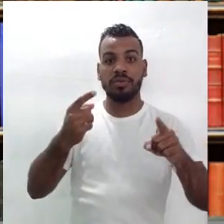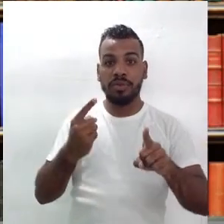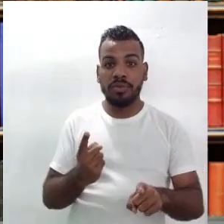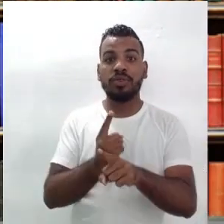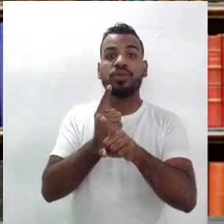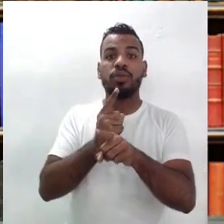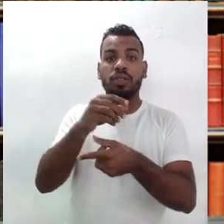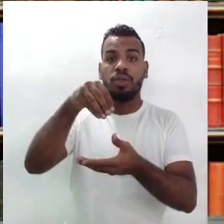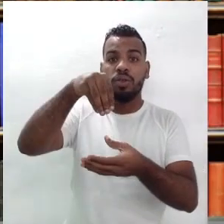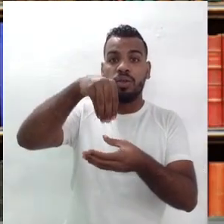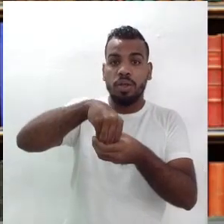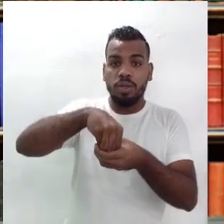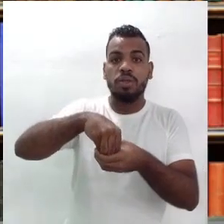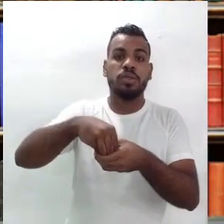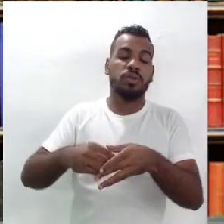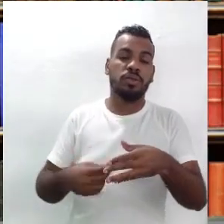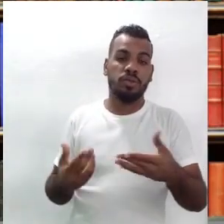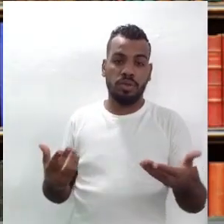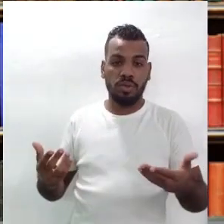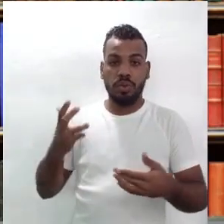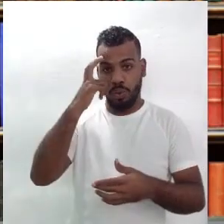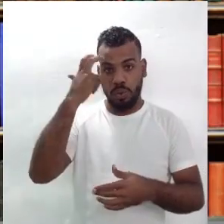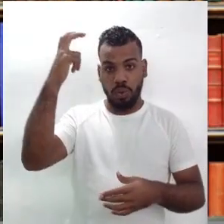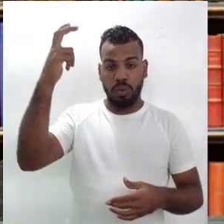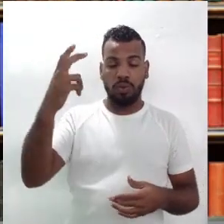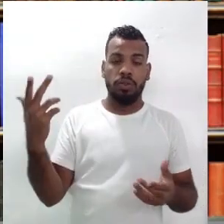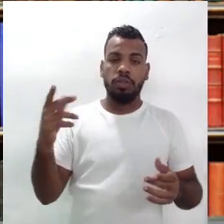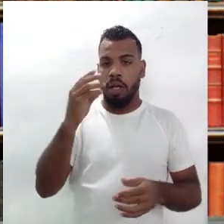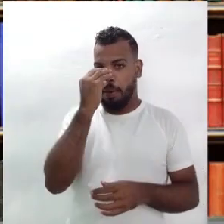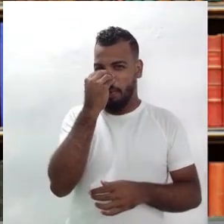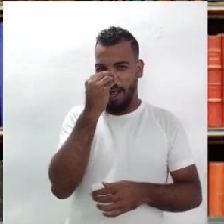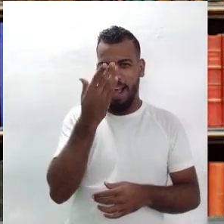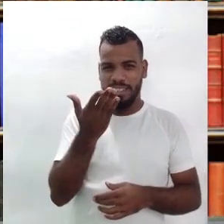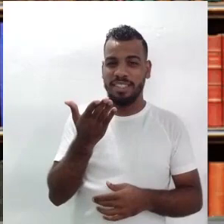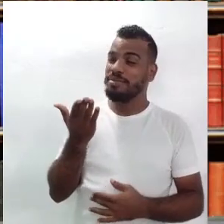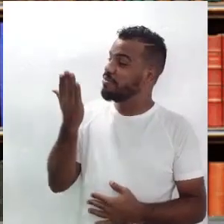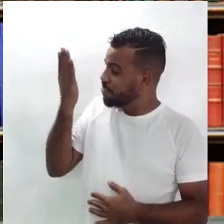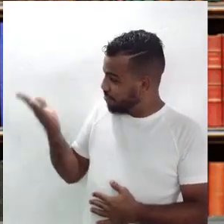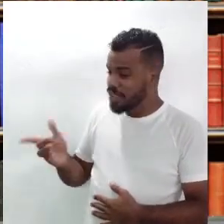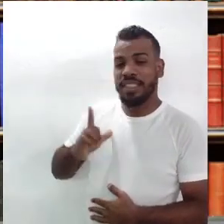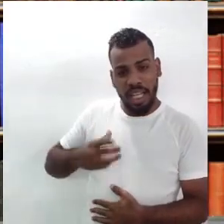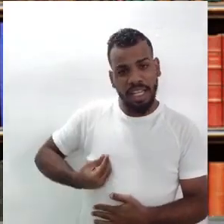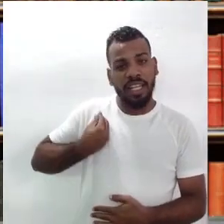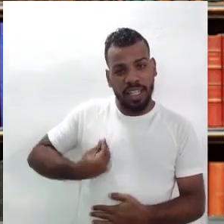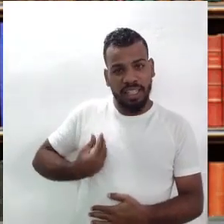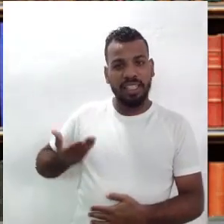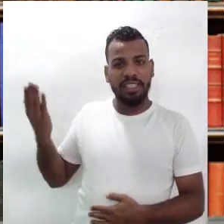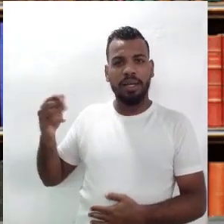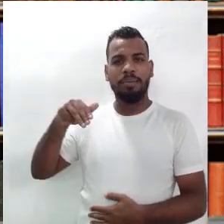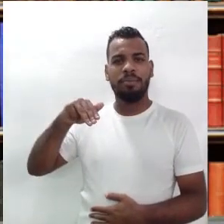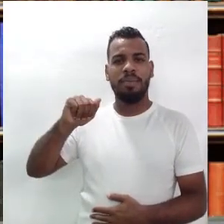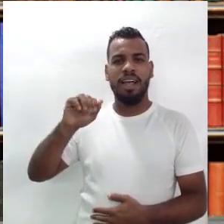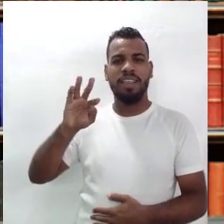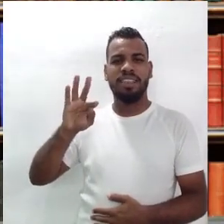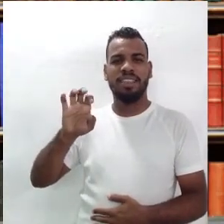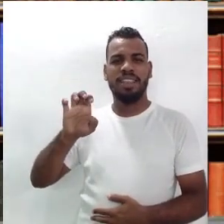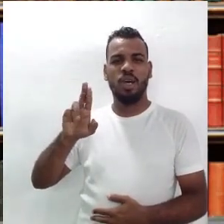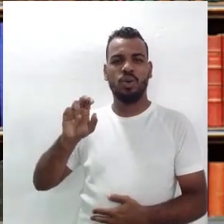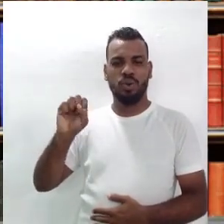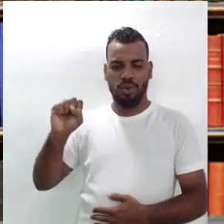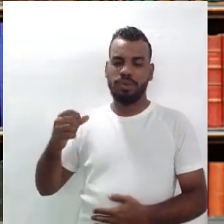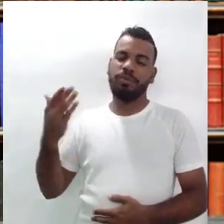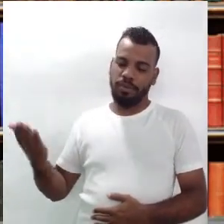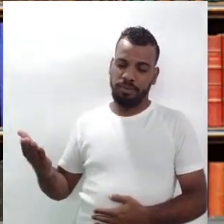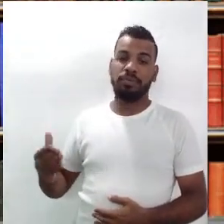detecta dentro da nossa cultura. A figura do palhaço, uma figura universal, ele está presente lá no Mateus. A religiosidade,